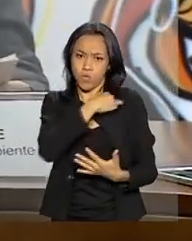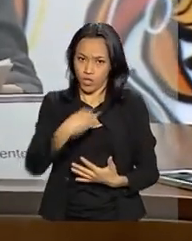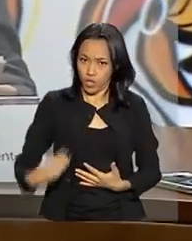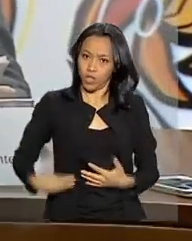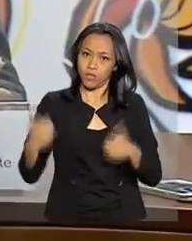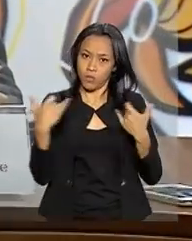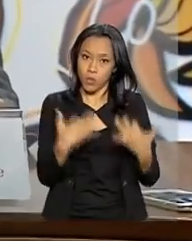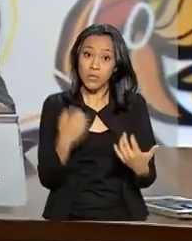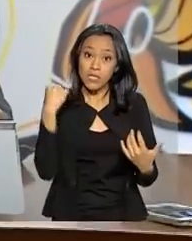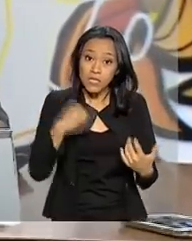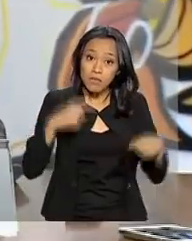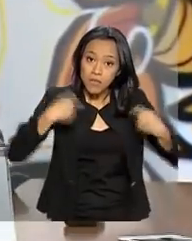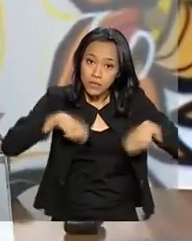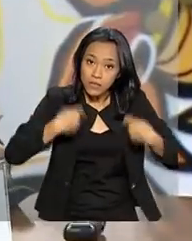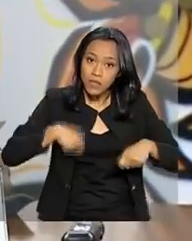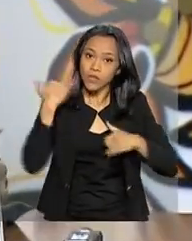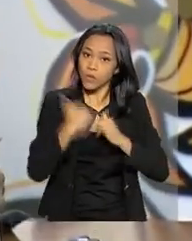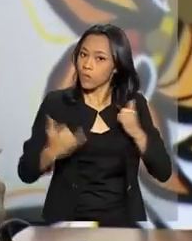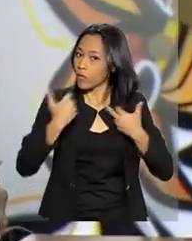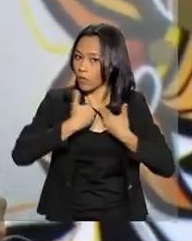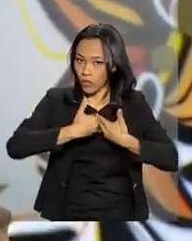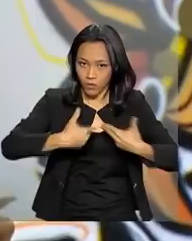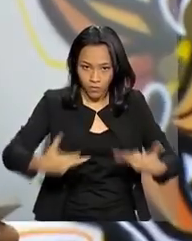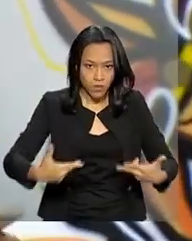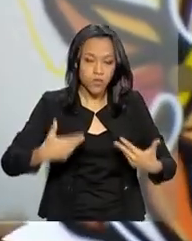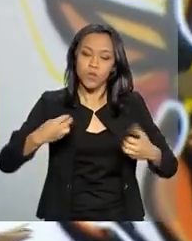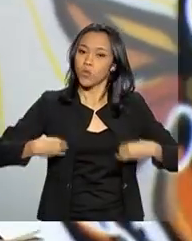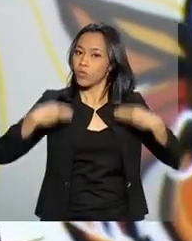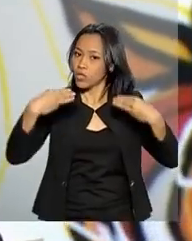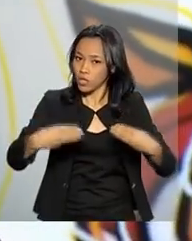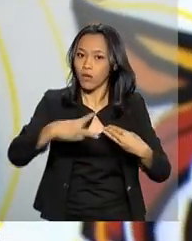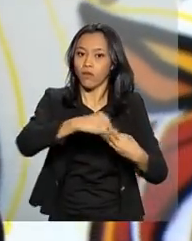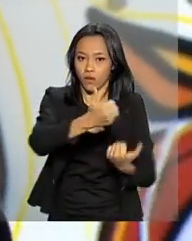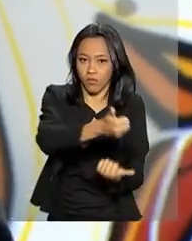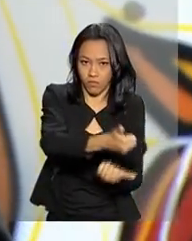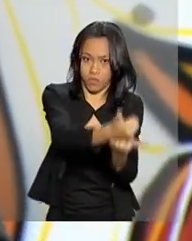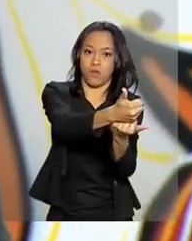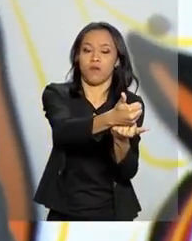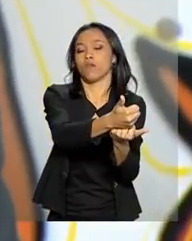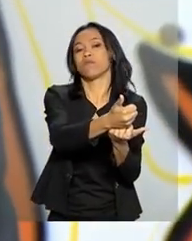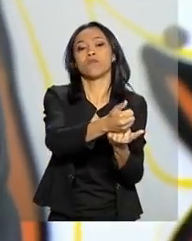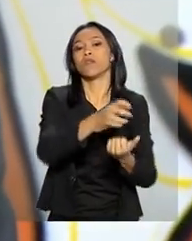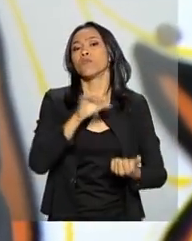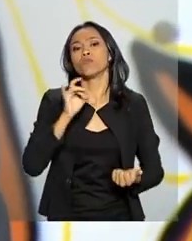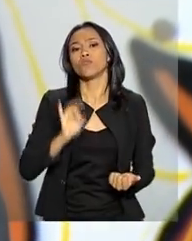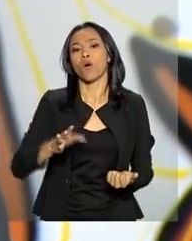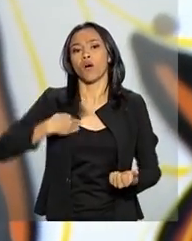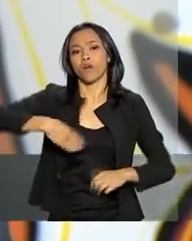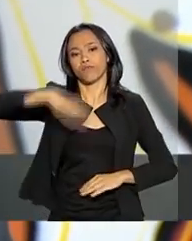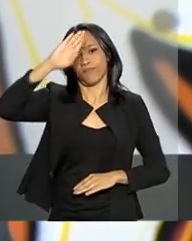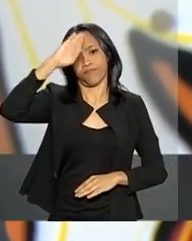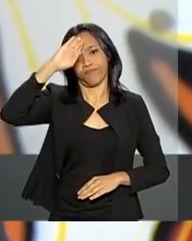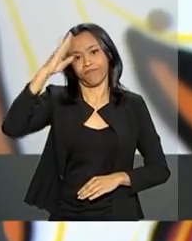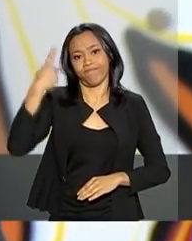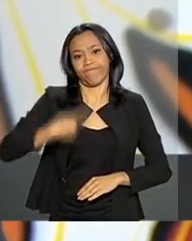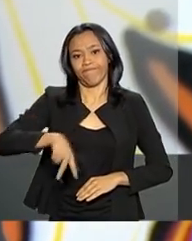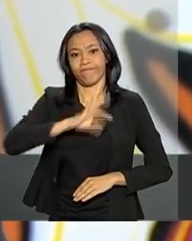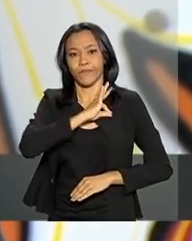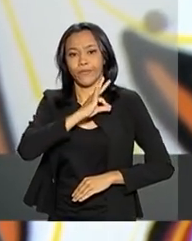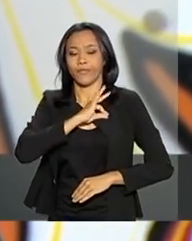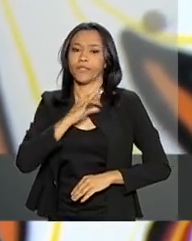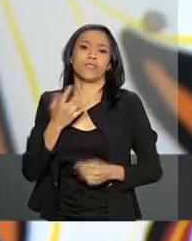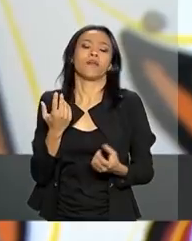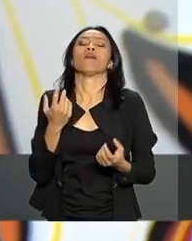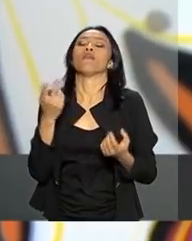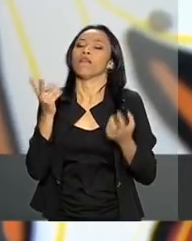Ministério estará à disposição para apoiar. E não só a Força Nacional. Como eu disse, tanto a Polícia